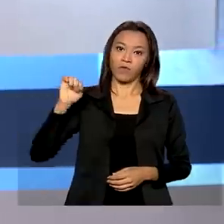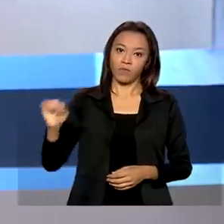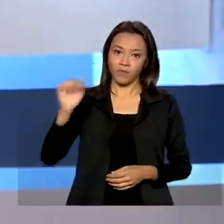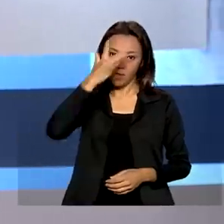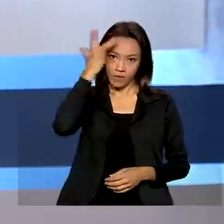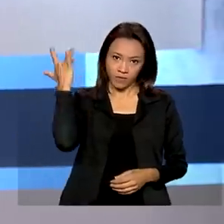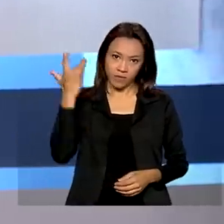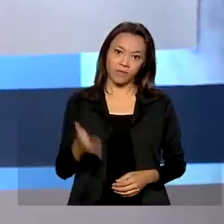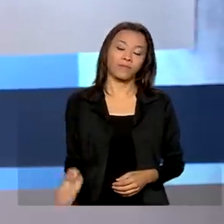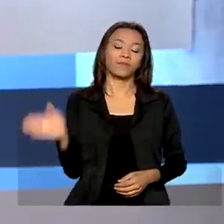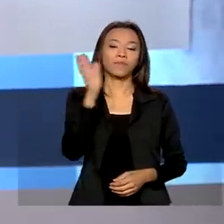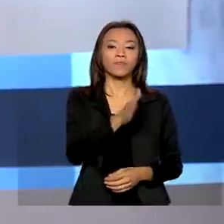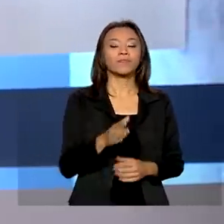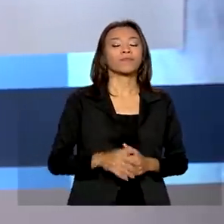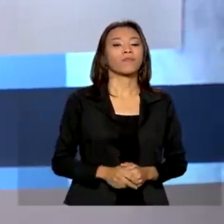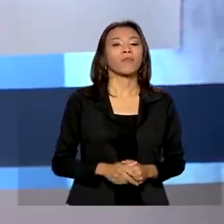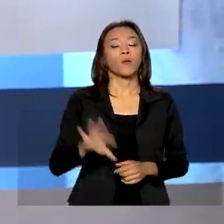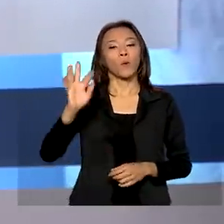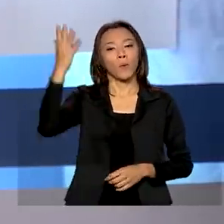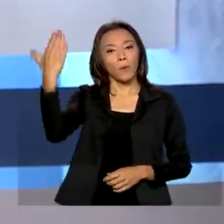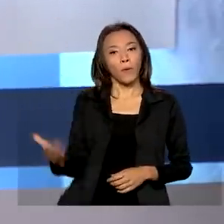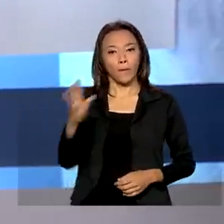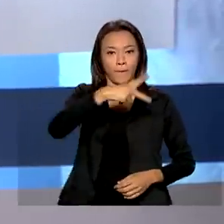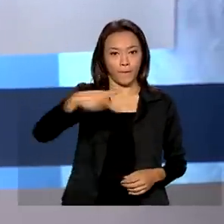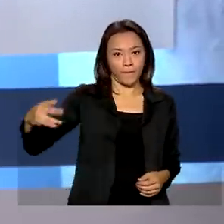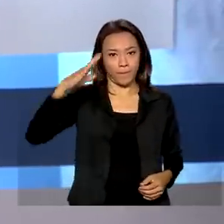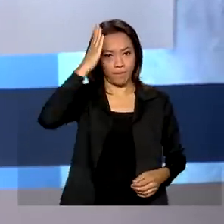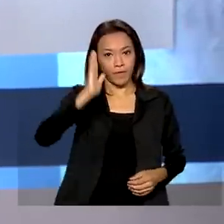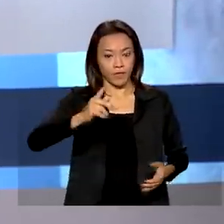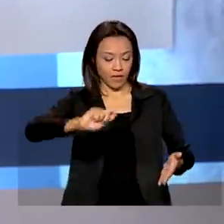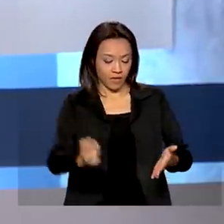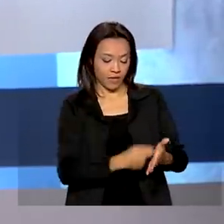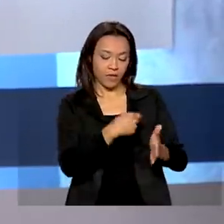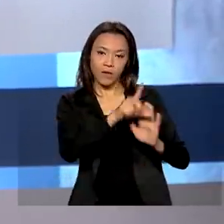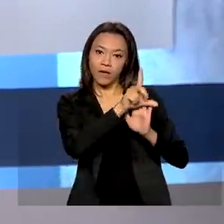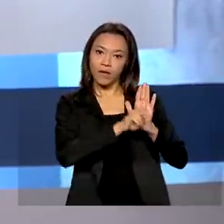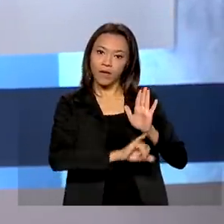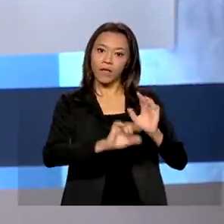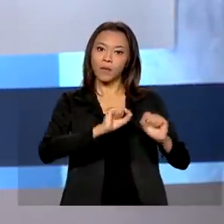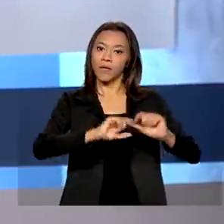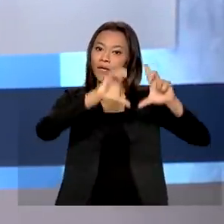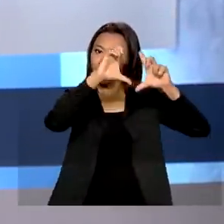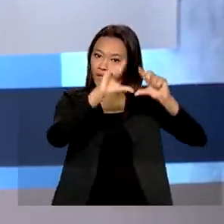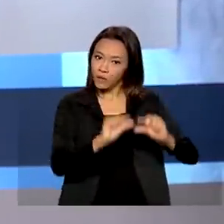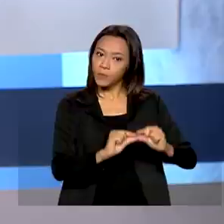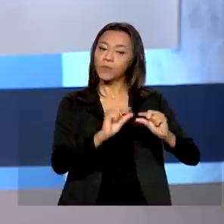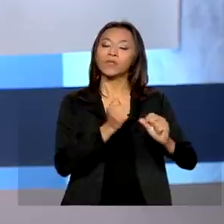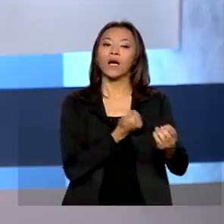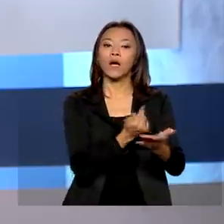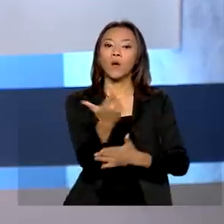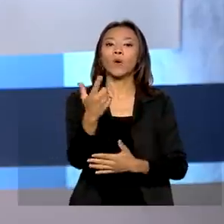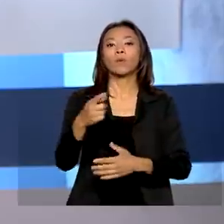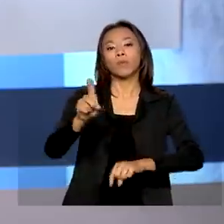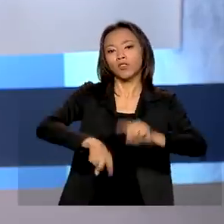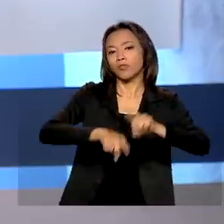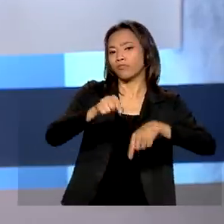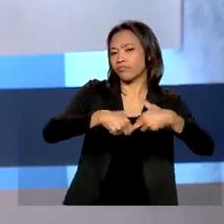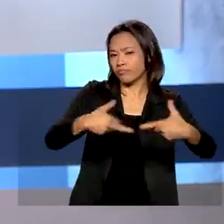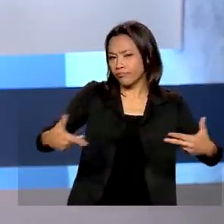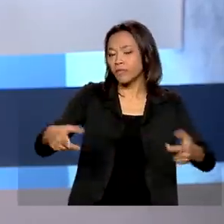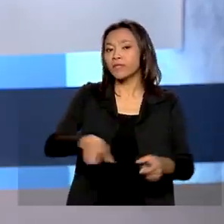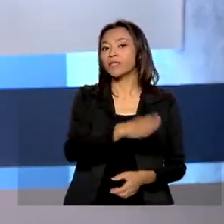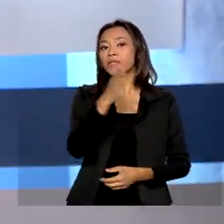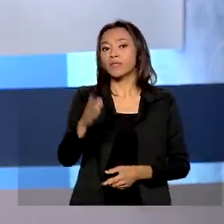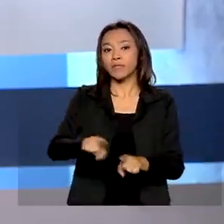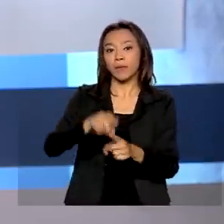O presidente Jair Bolsonaro sancionou uma lei que simplifica a compra de bens e de insumos e também a contratação de